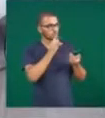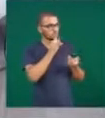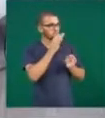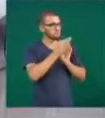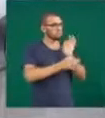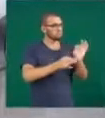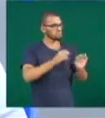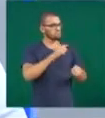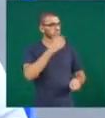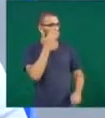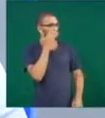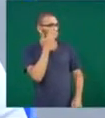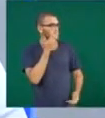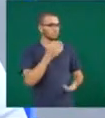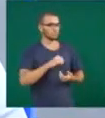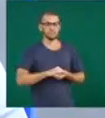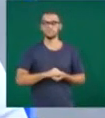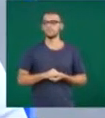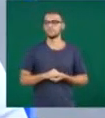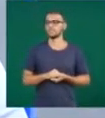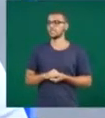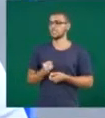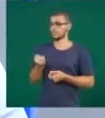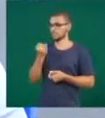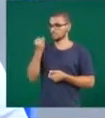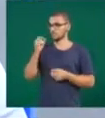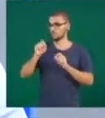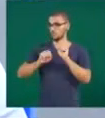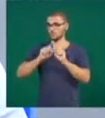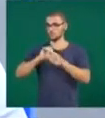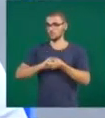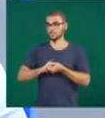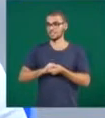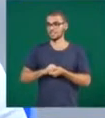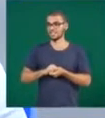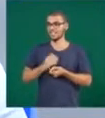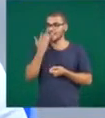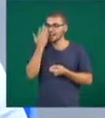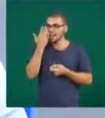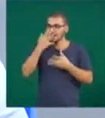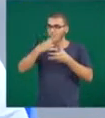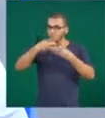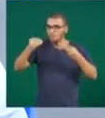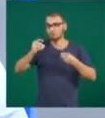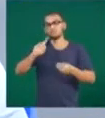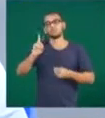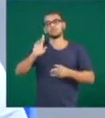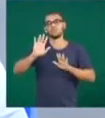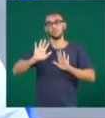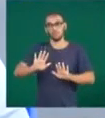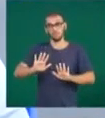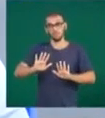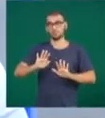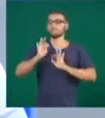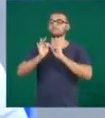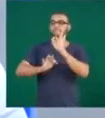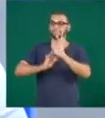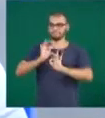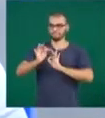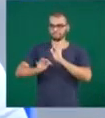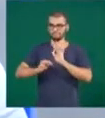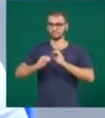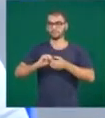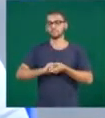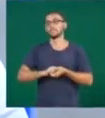tratar o glaucoma? Sim. É importante também frisar que o glaucoma não tem cura, mas tem tratamento. O tratamento